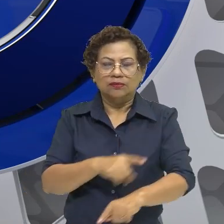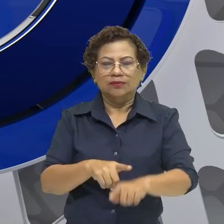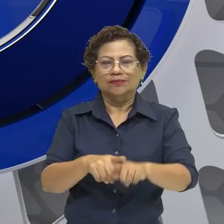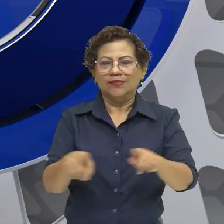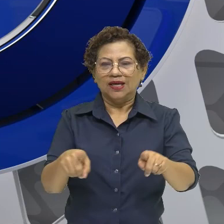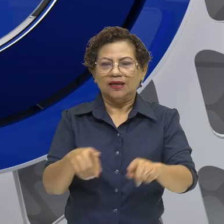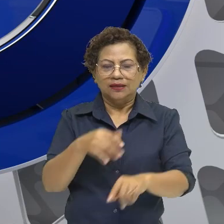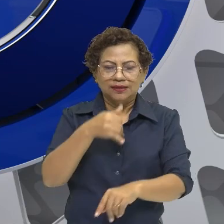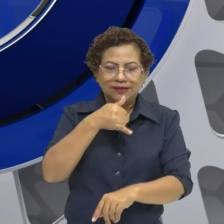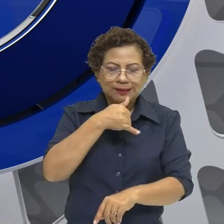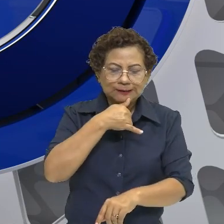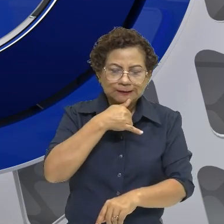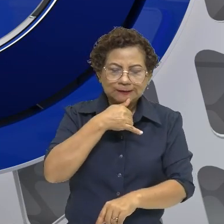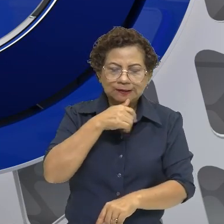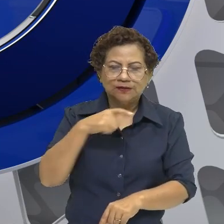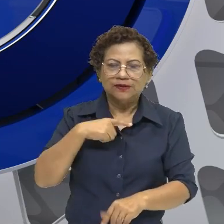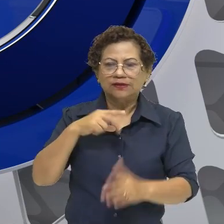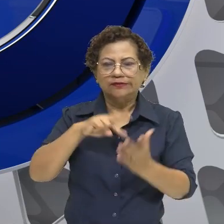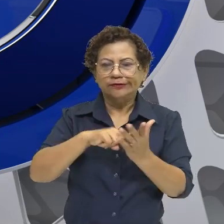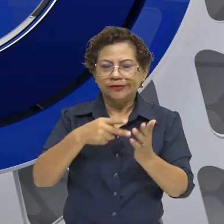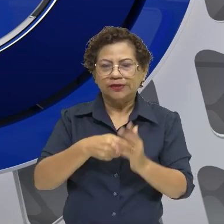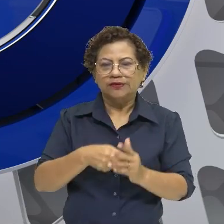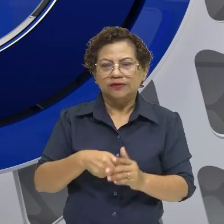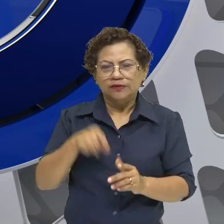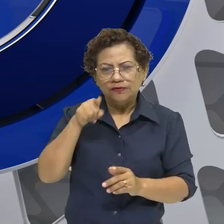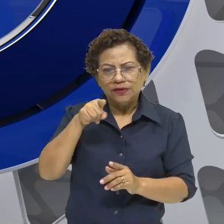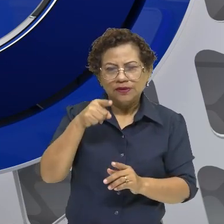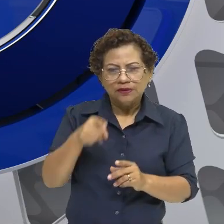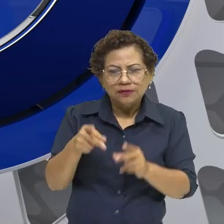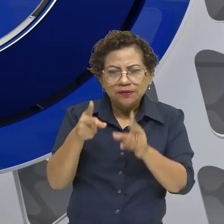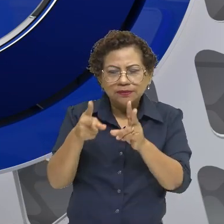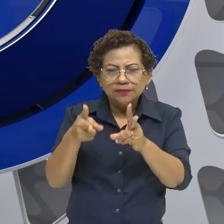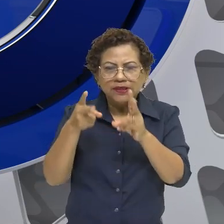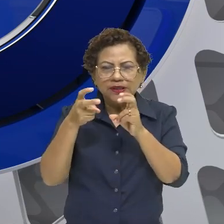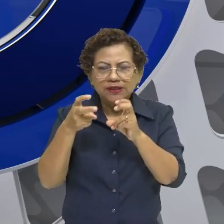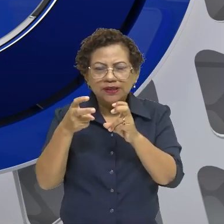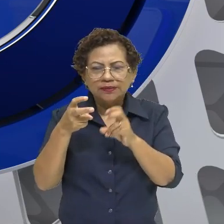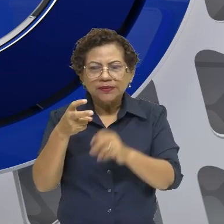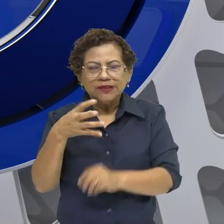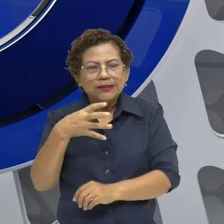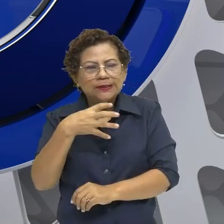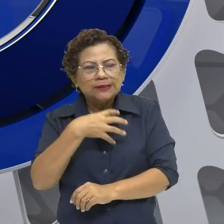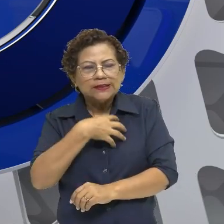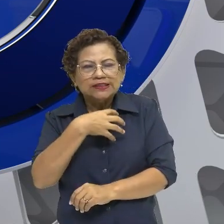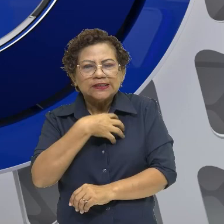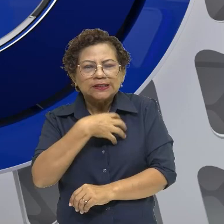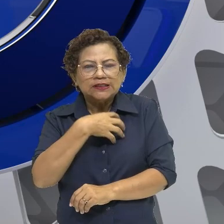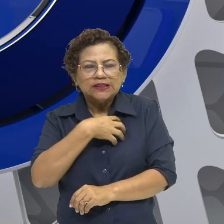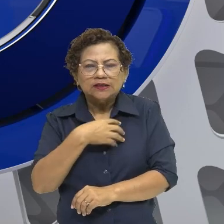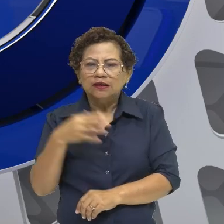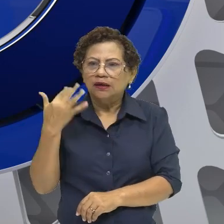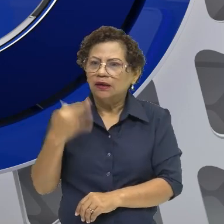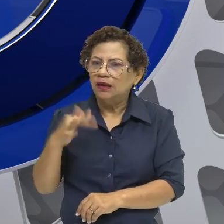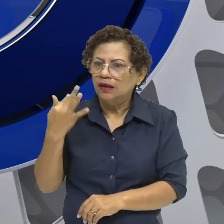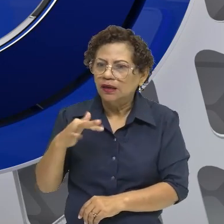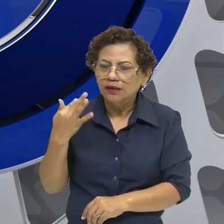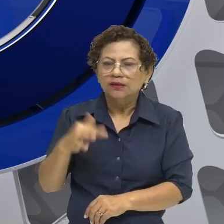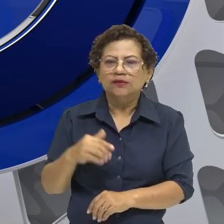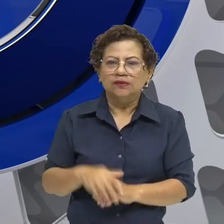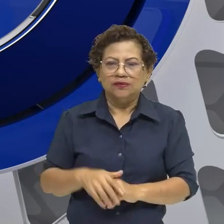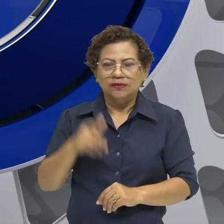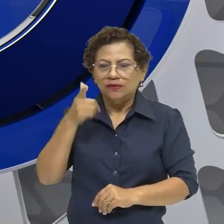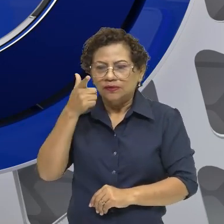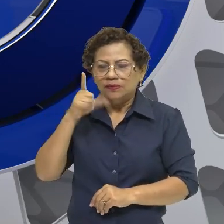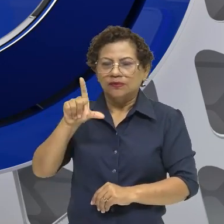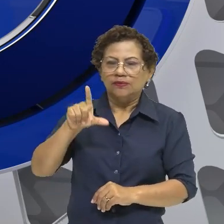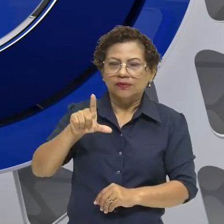Quando você observa uma obra expressionista, você tem a sensação de sentir a dor do artista. Ele consegue passar